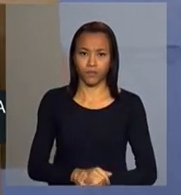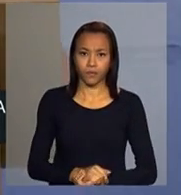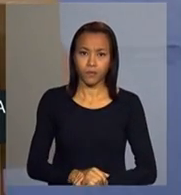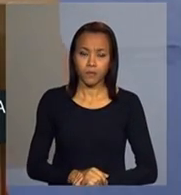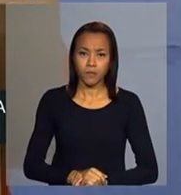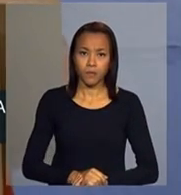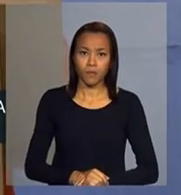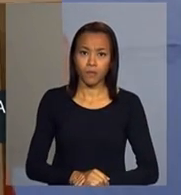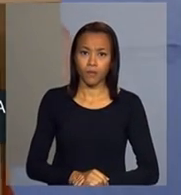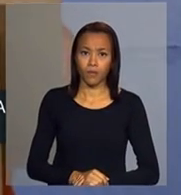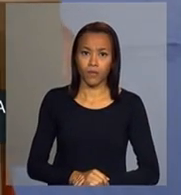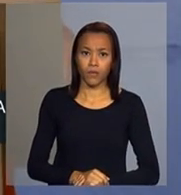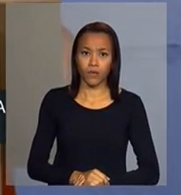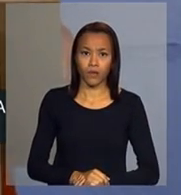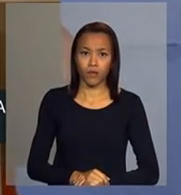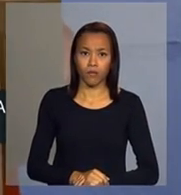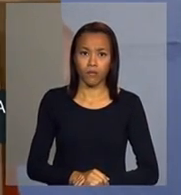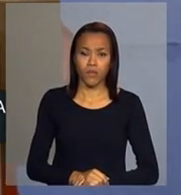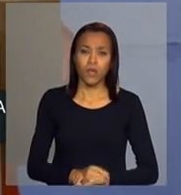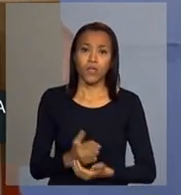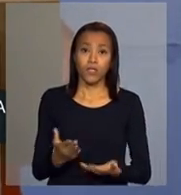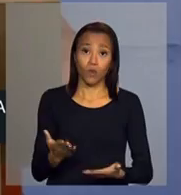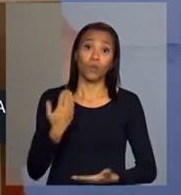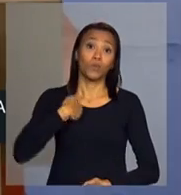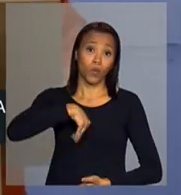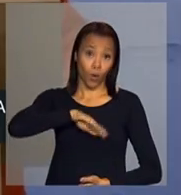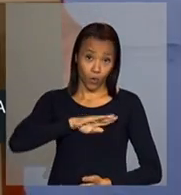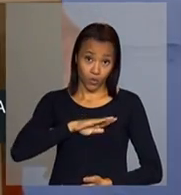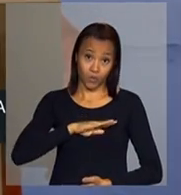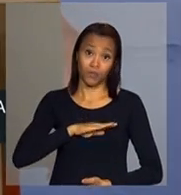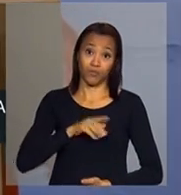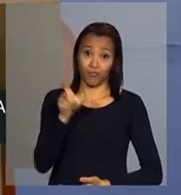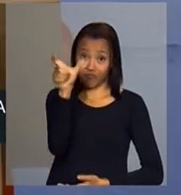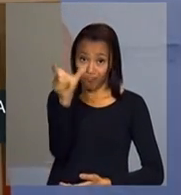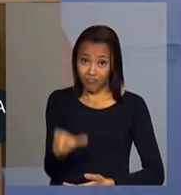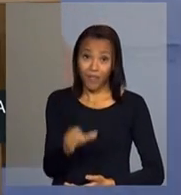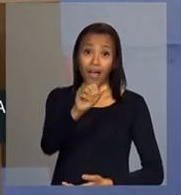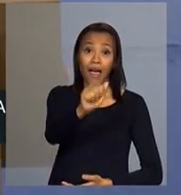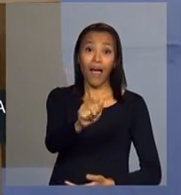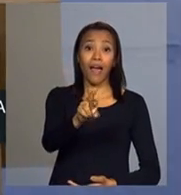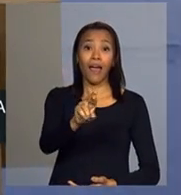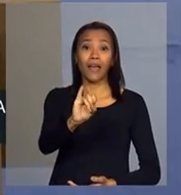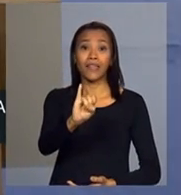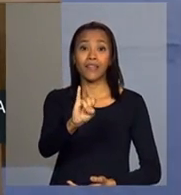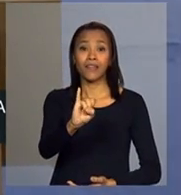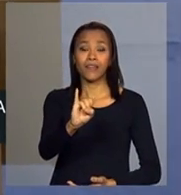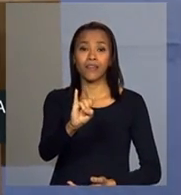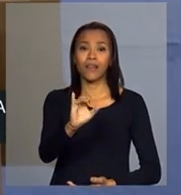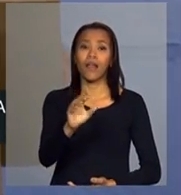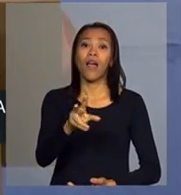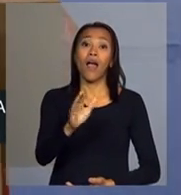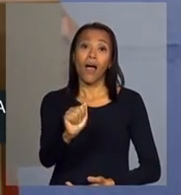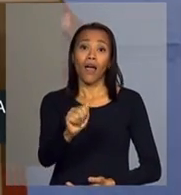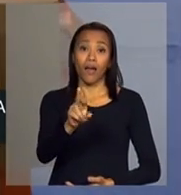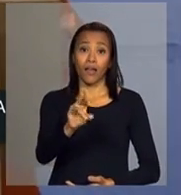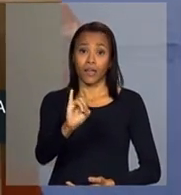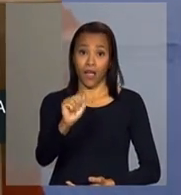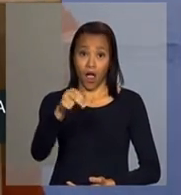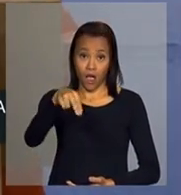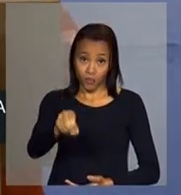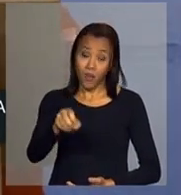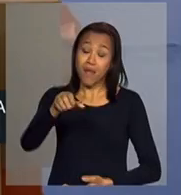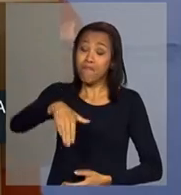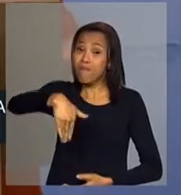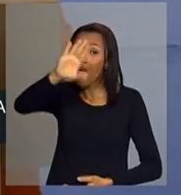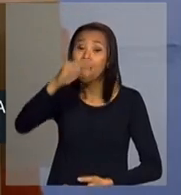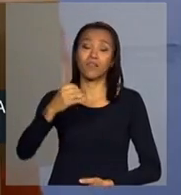E o nosso querido Ariano tem razão, é mais que necessário que o Brasil oficial